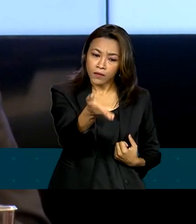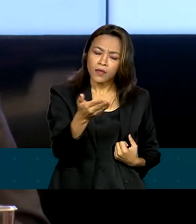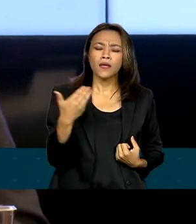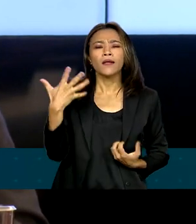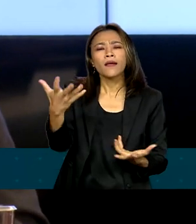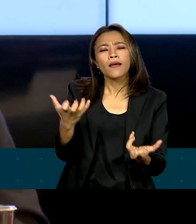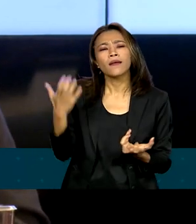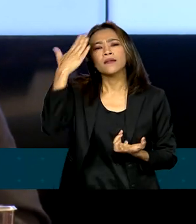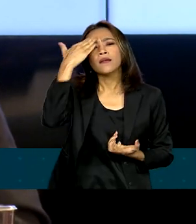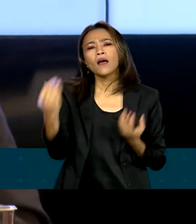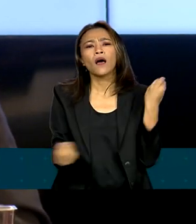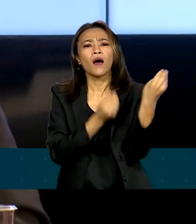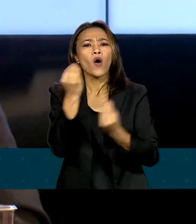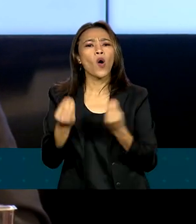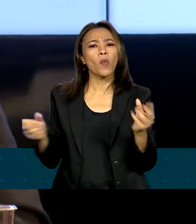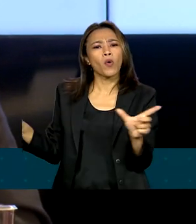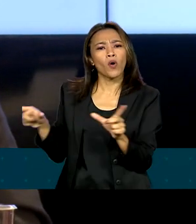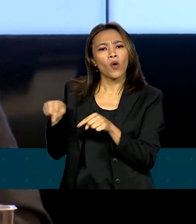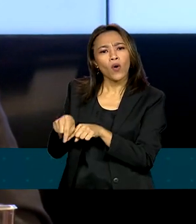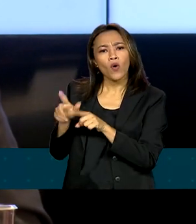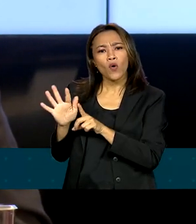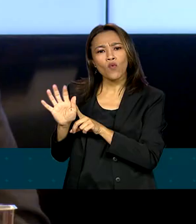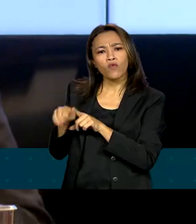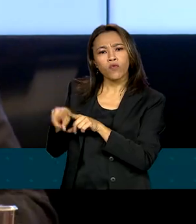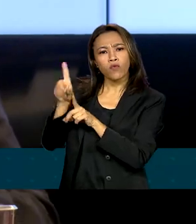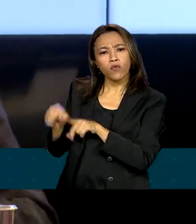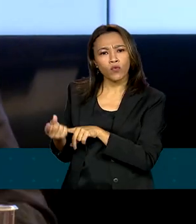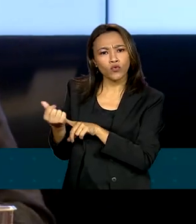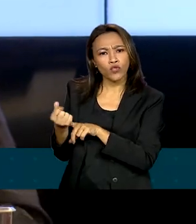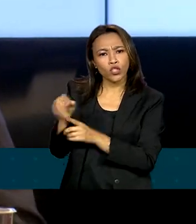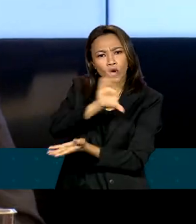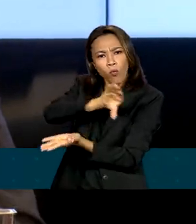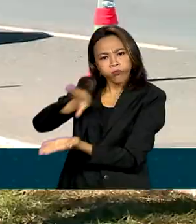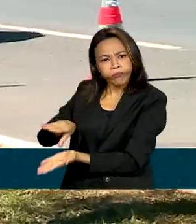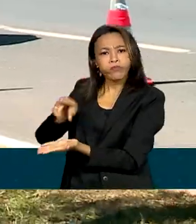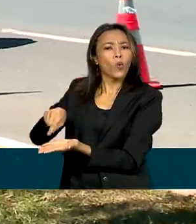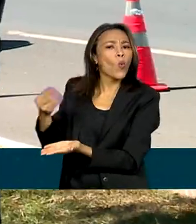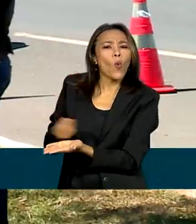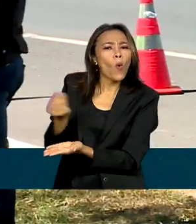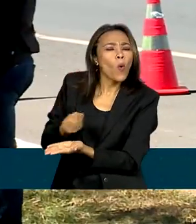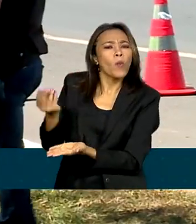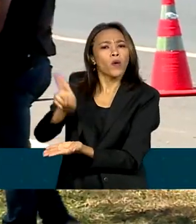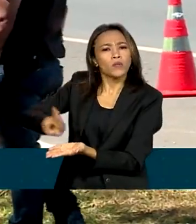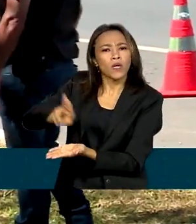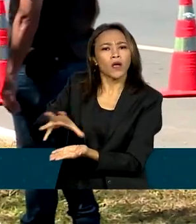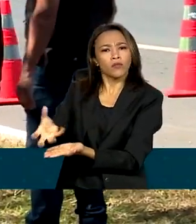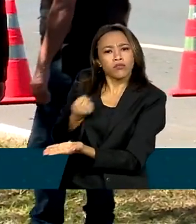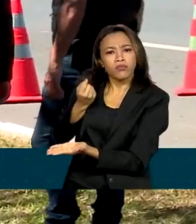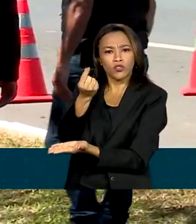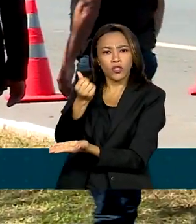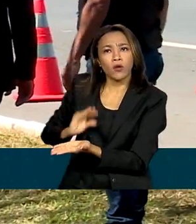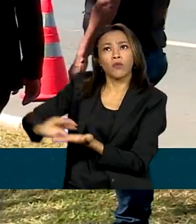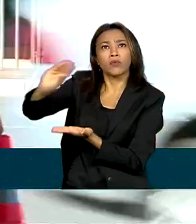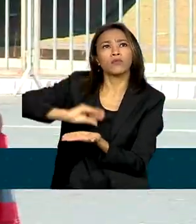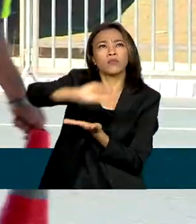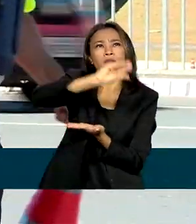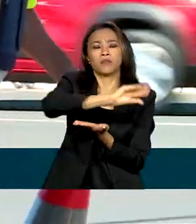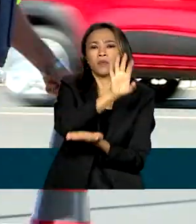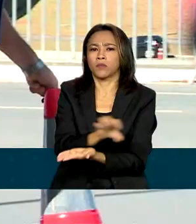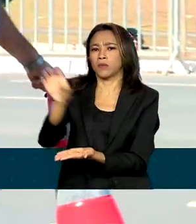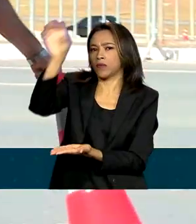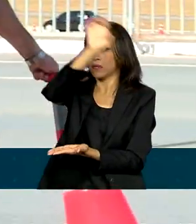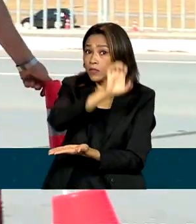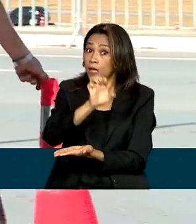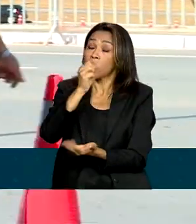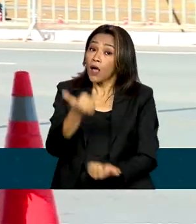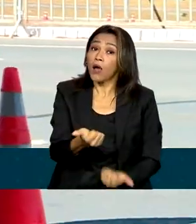modo como o Fundo Nacional de Segurança Pública é partilhado e executado. O fundo faz repasses aos estados para apoiar